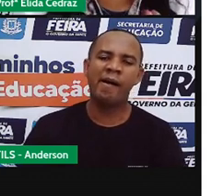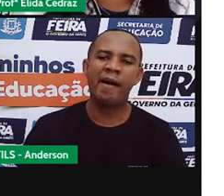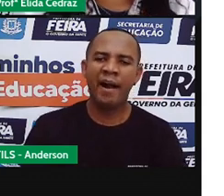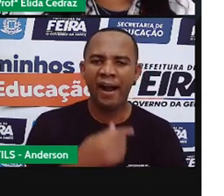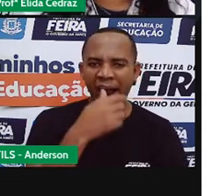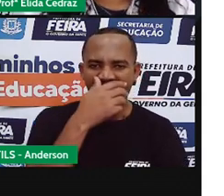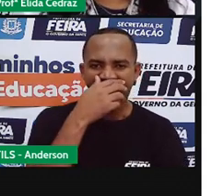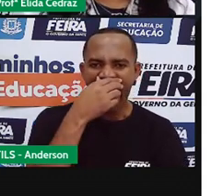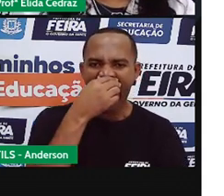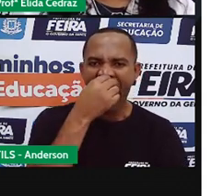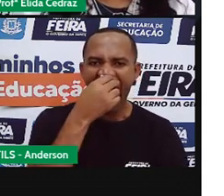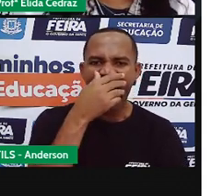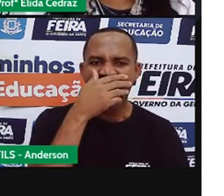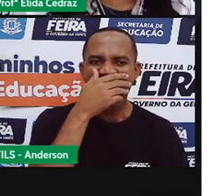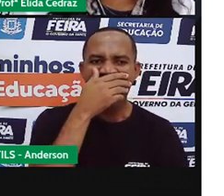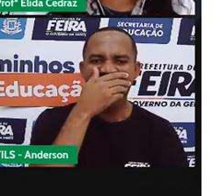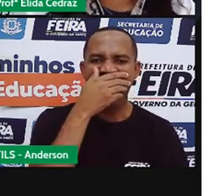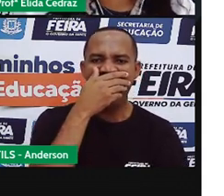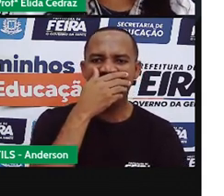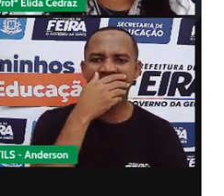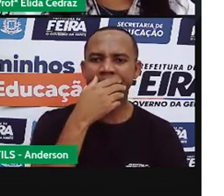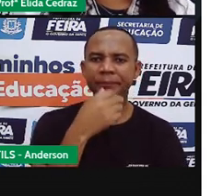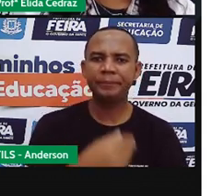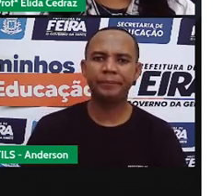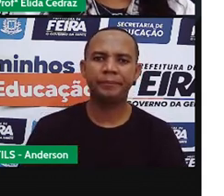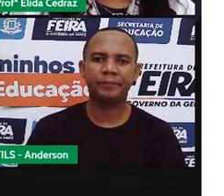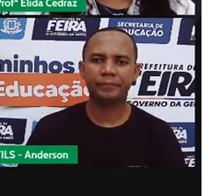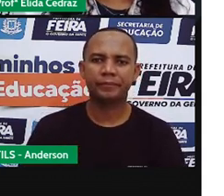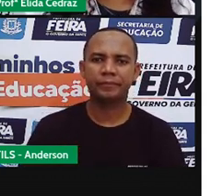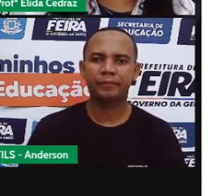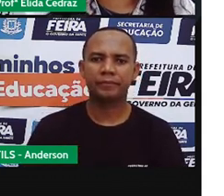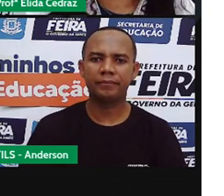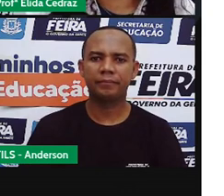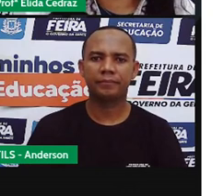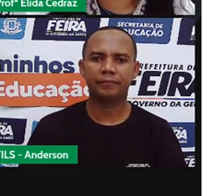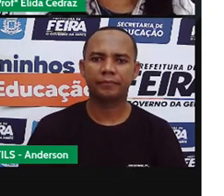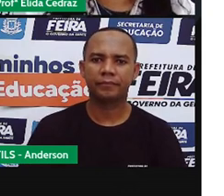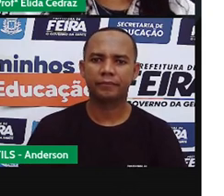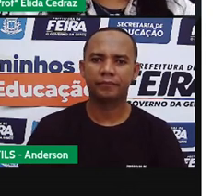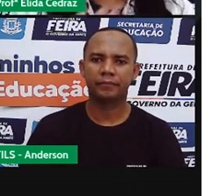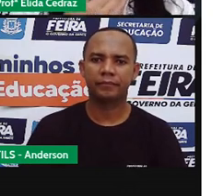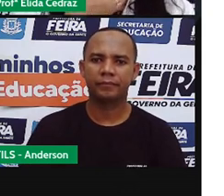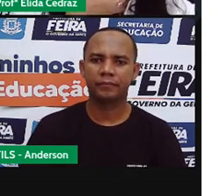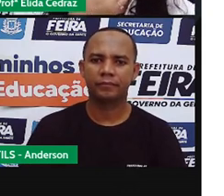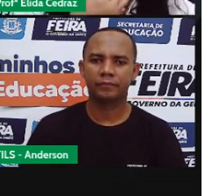carreta, carroça, carro.